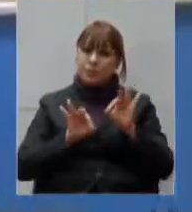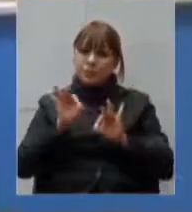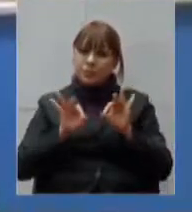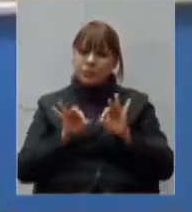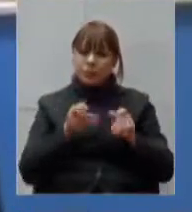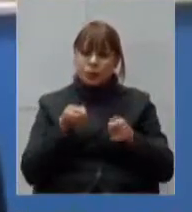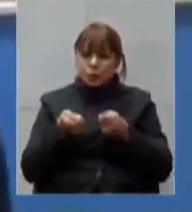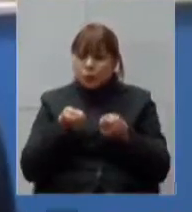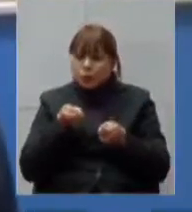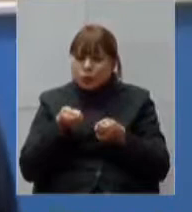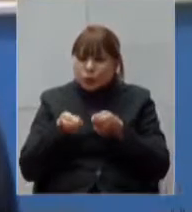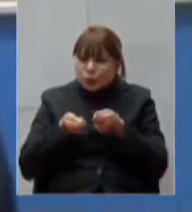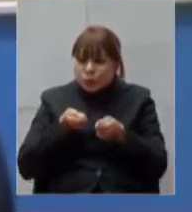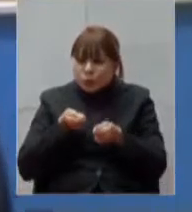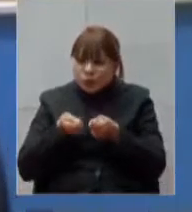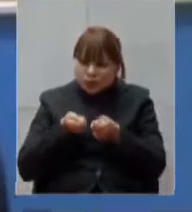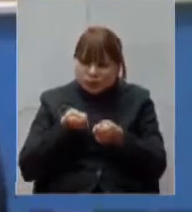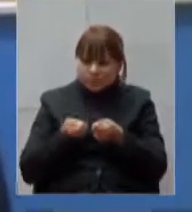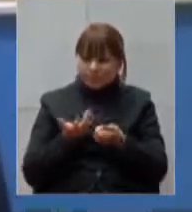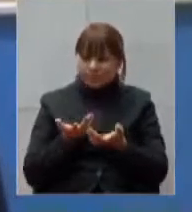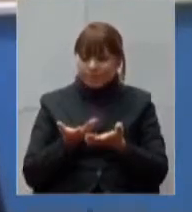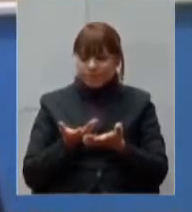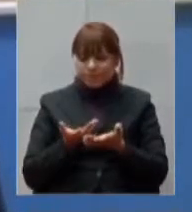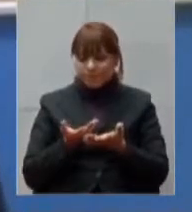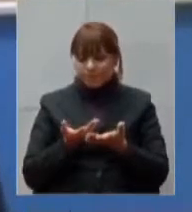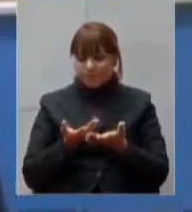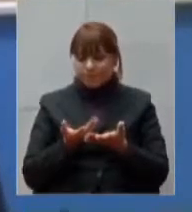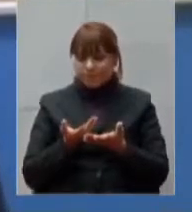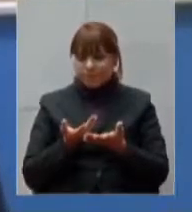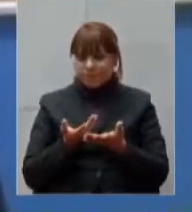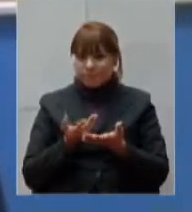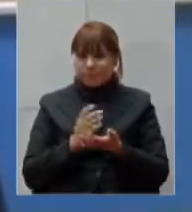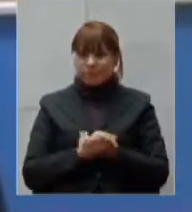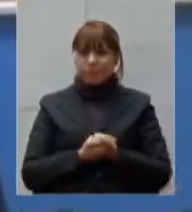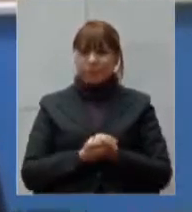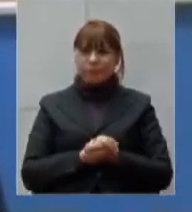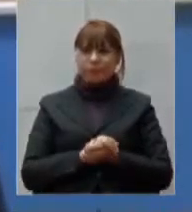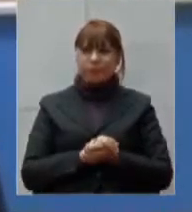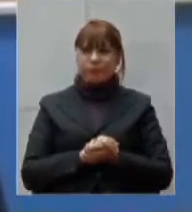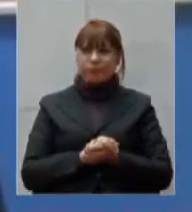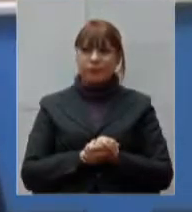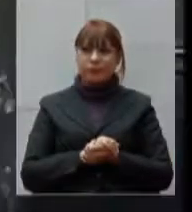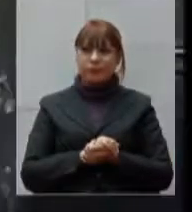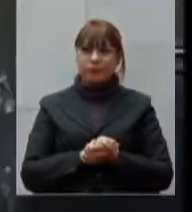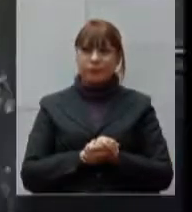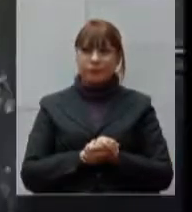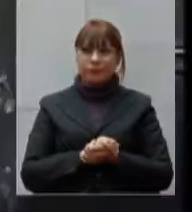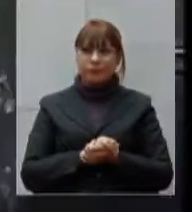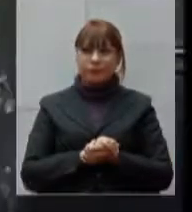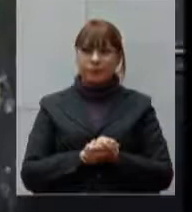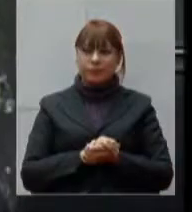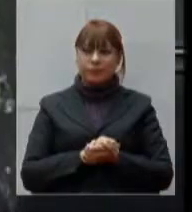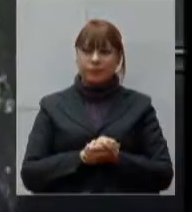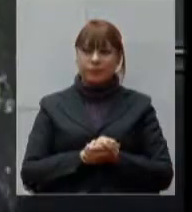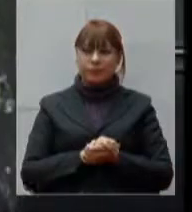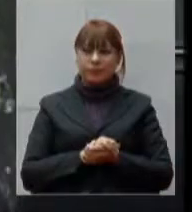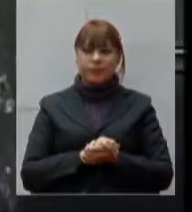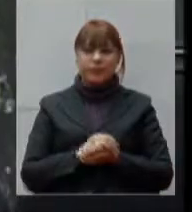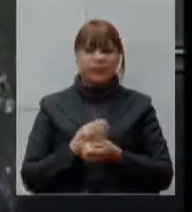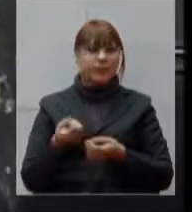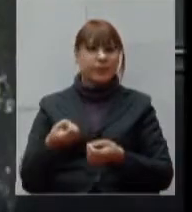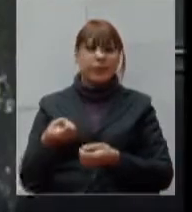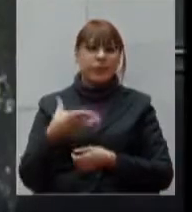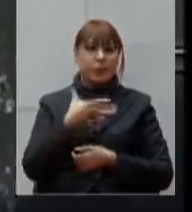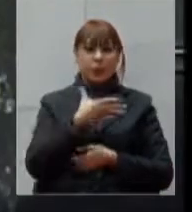ele não criou o novo os leitos ele simplesmente pegou os